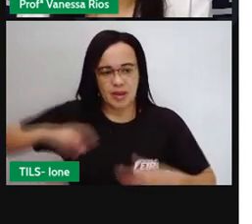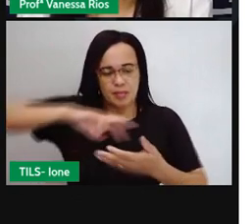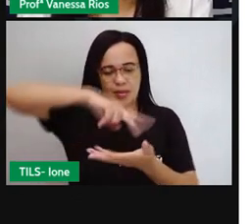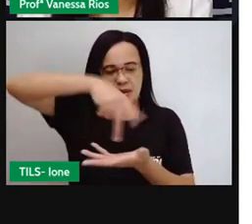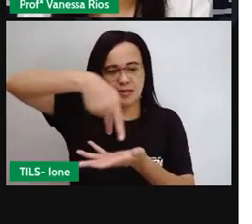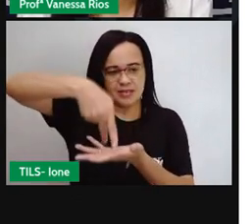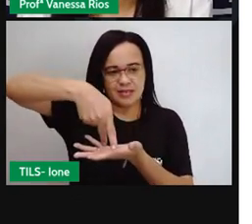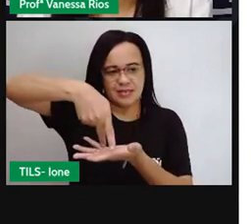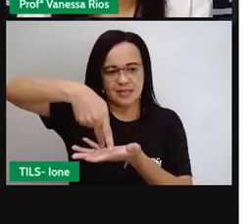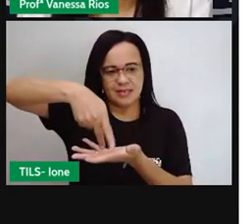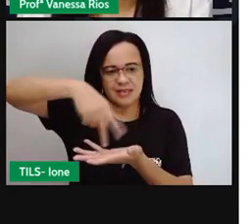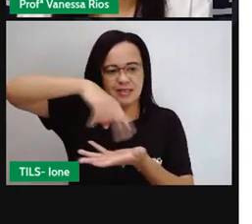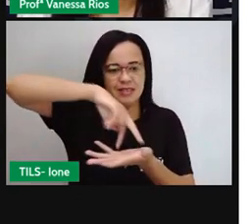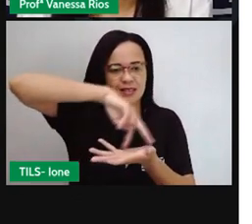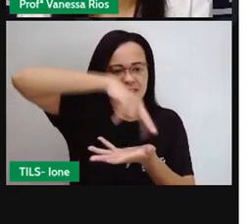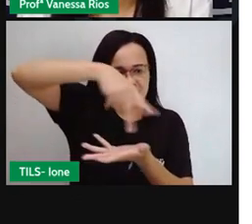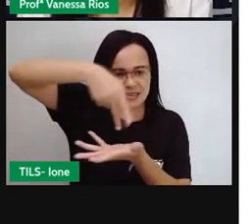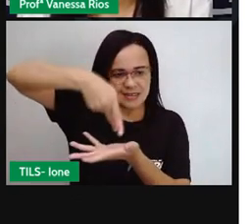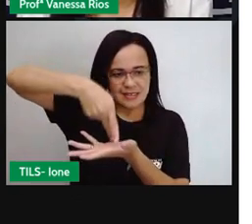Gire.